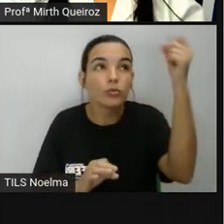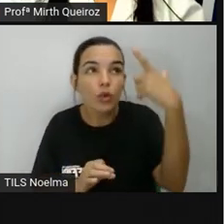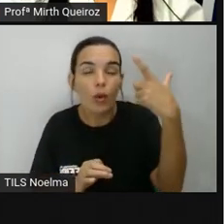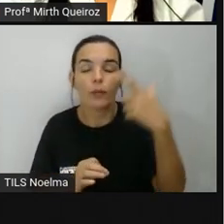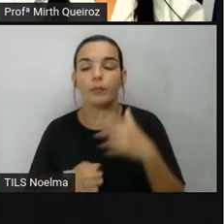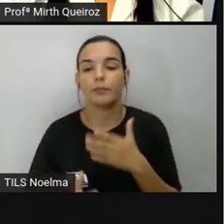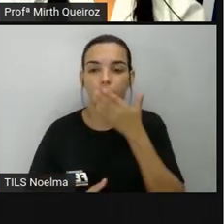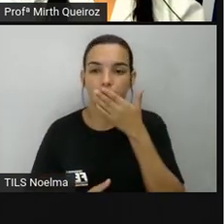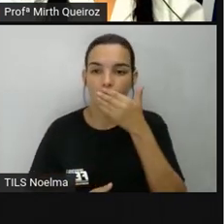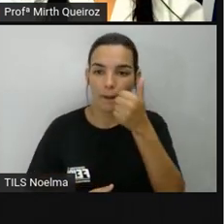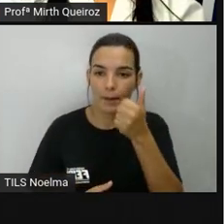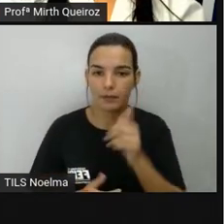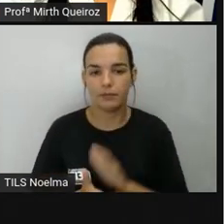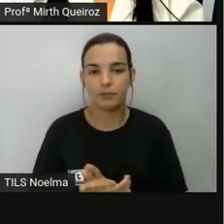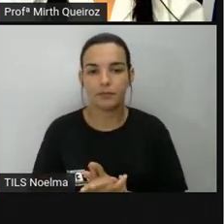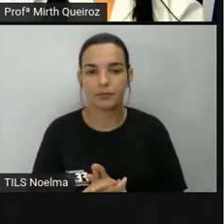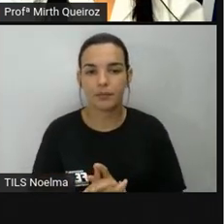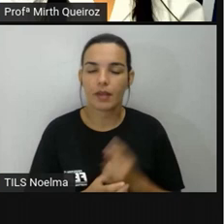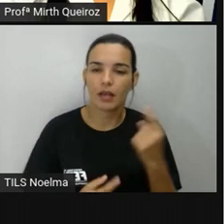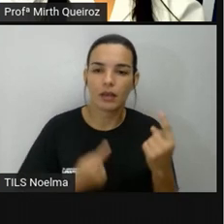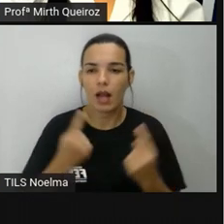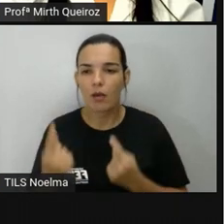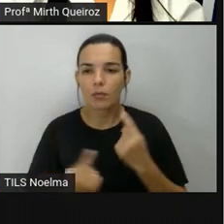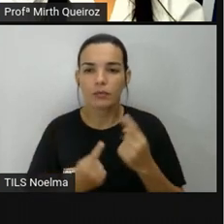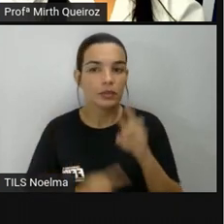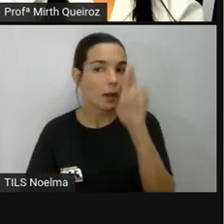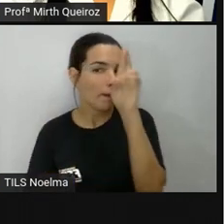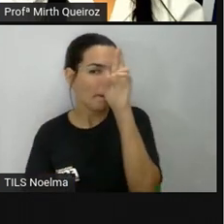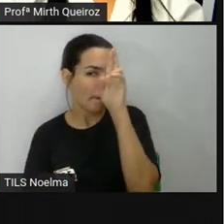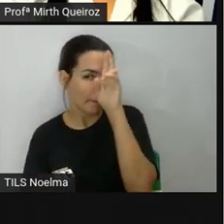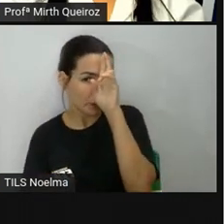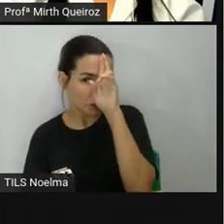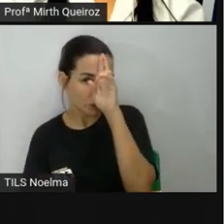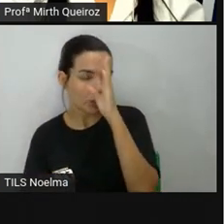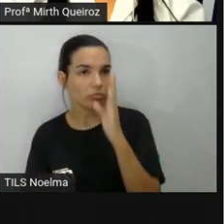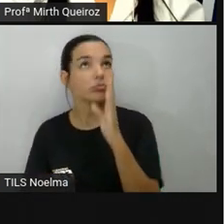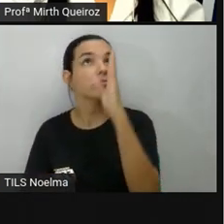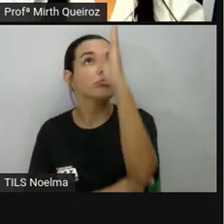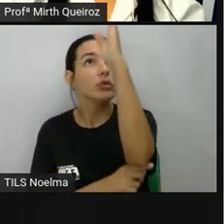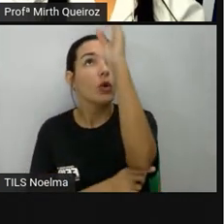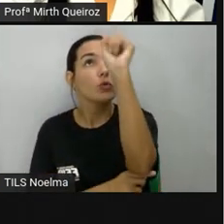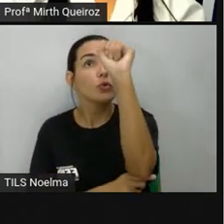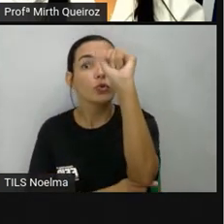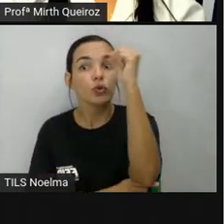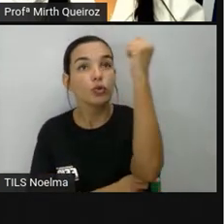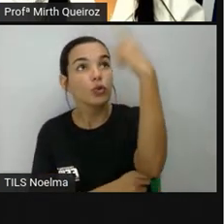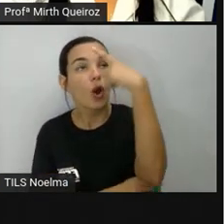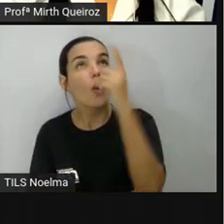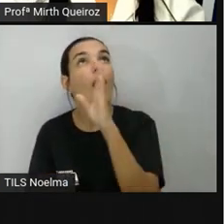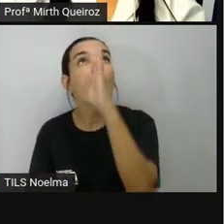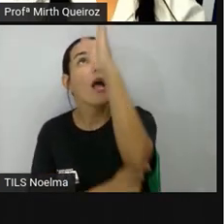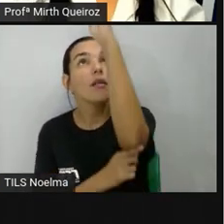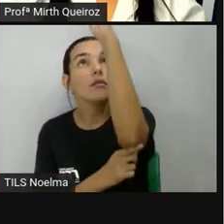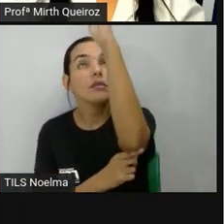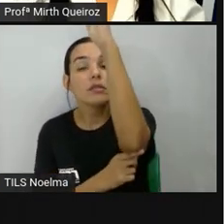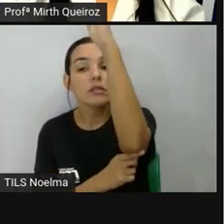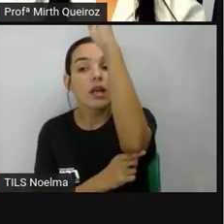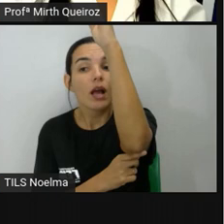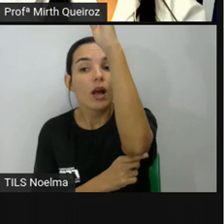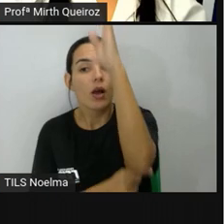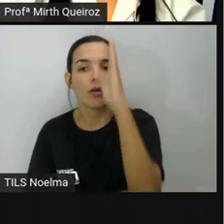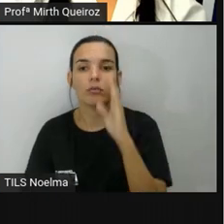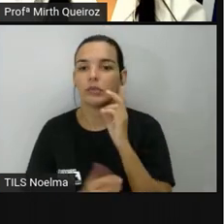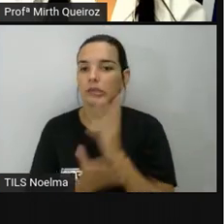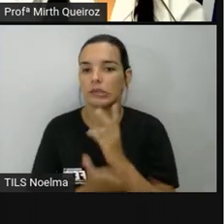cardeais. Geralmente, ao meio-dia, né? De forma geral, o sol vai estar aí na posição sul.